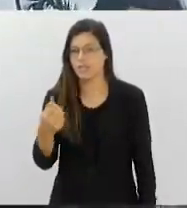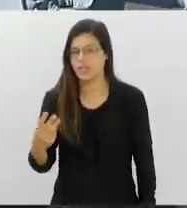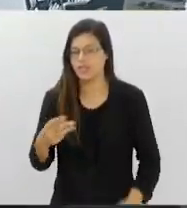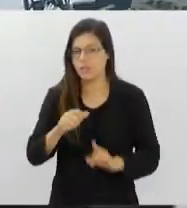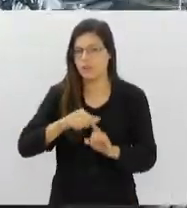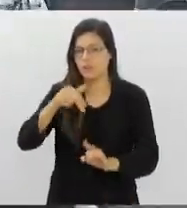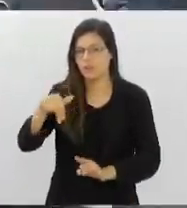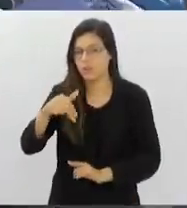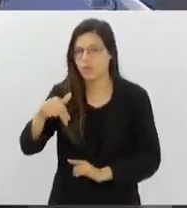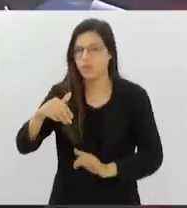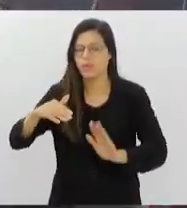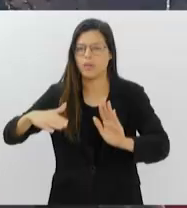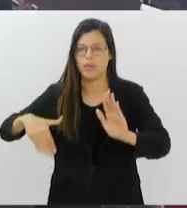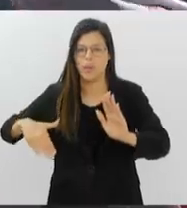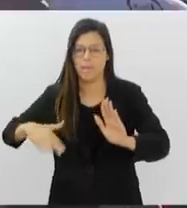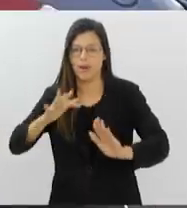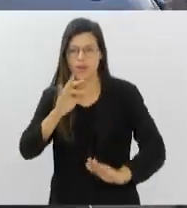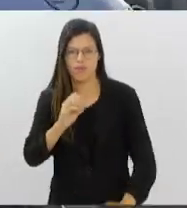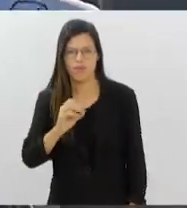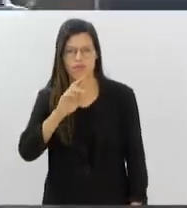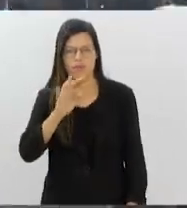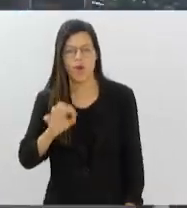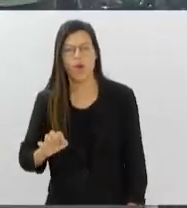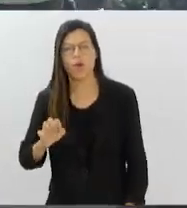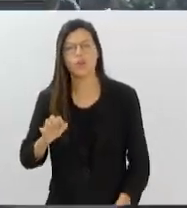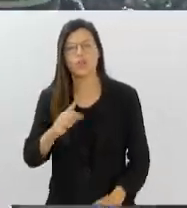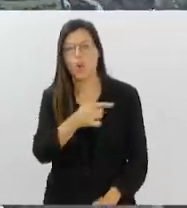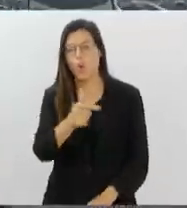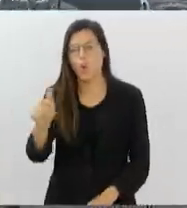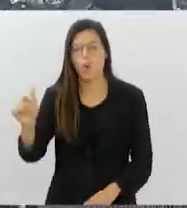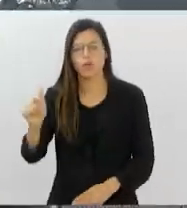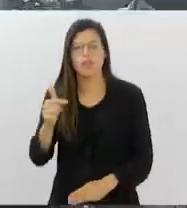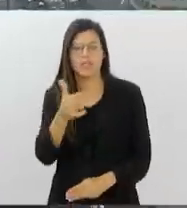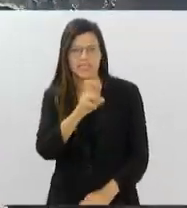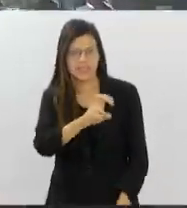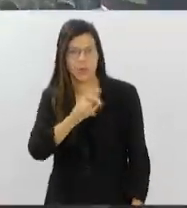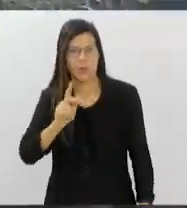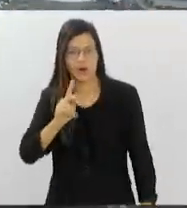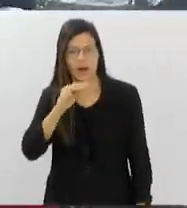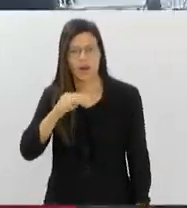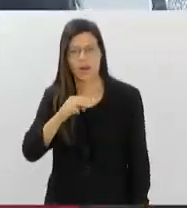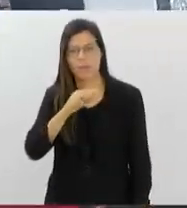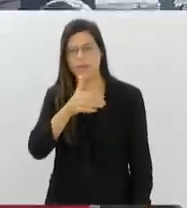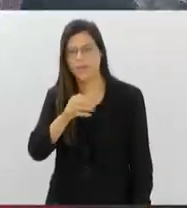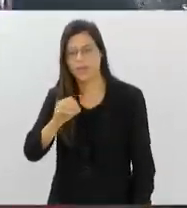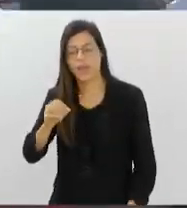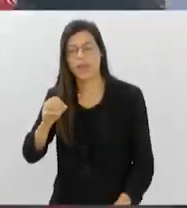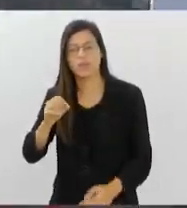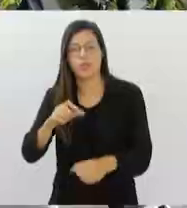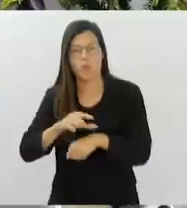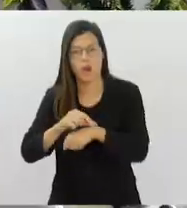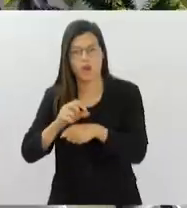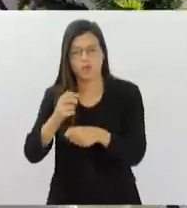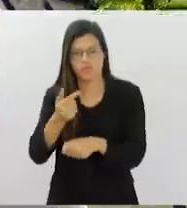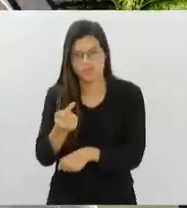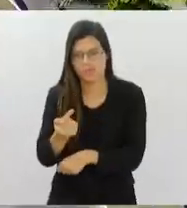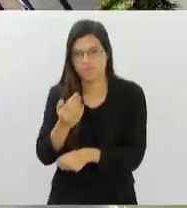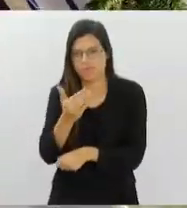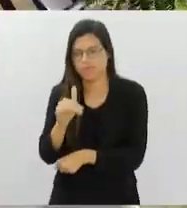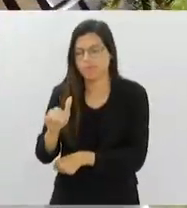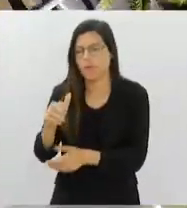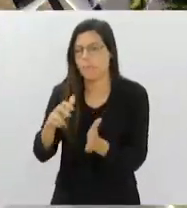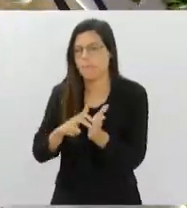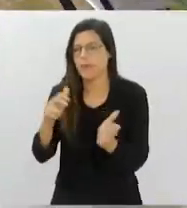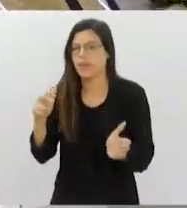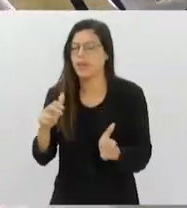Litorânea, na Praia do Forte. As outras provas, de 5 e 10 quilômetros, estão marcadas para as 7 e meia da manhã. Os ganhadores das